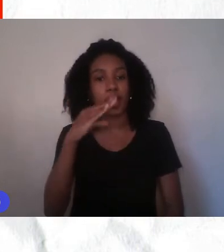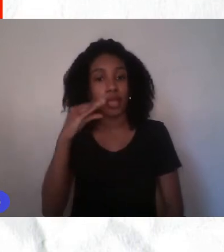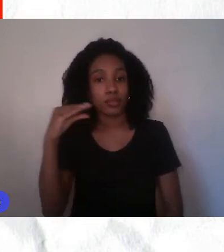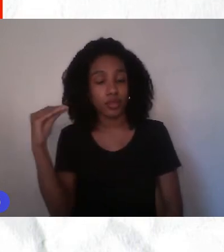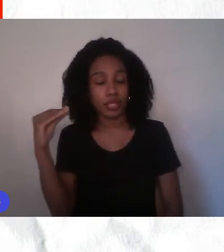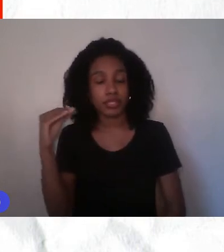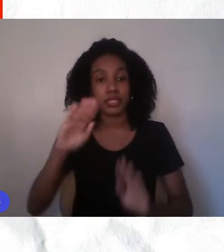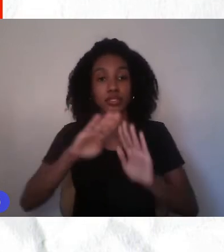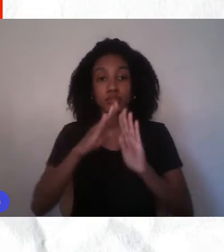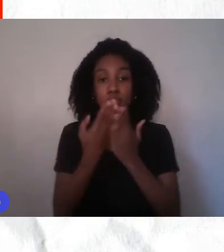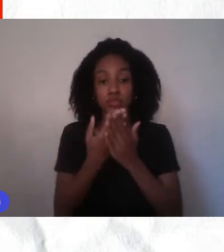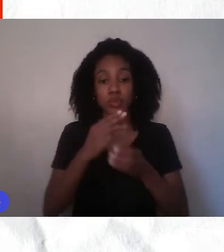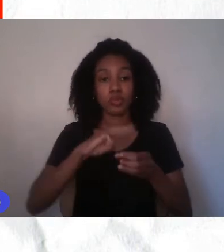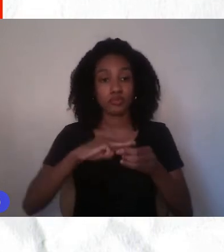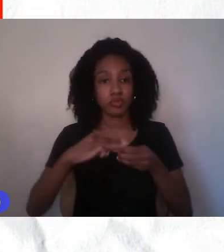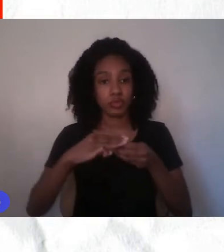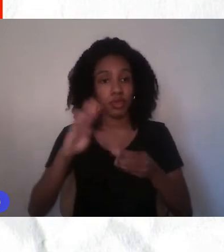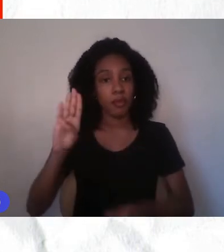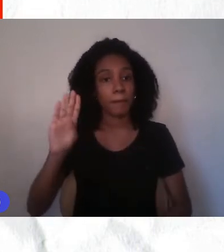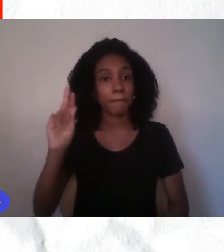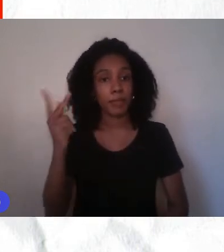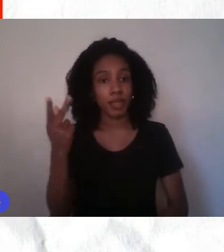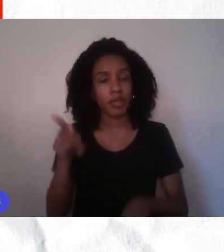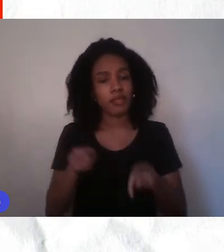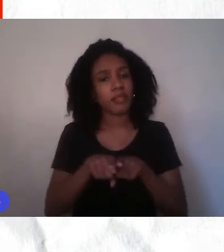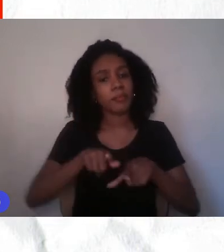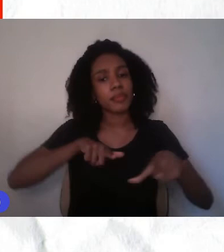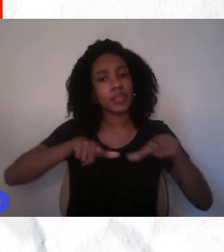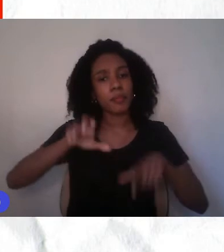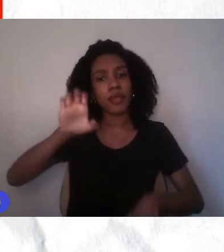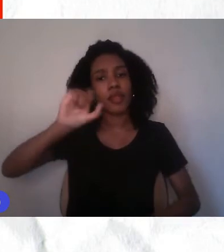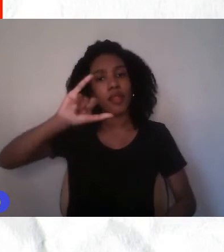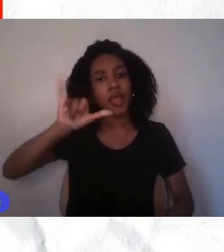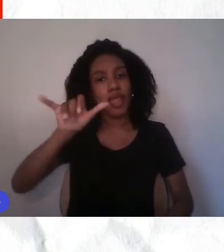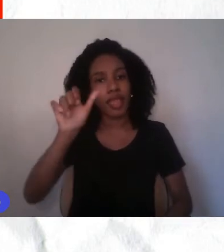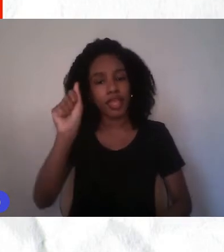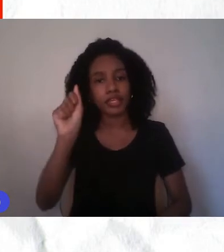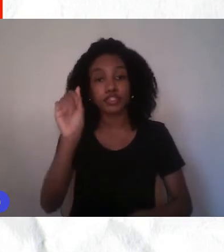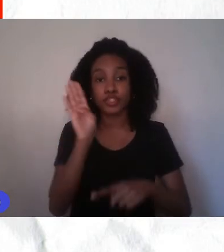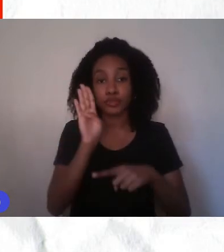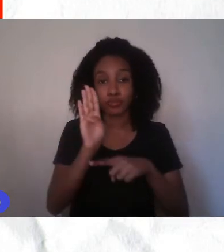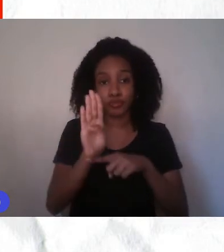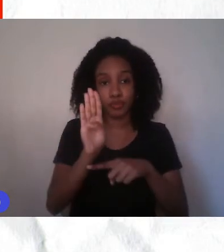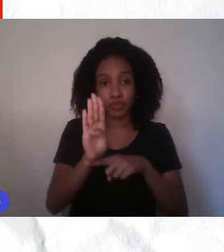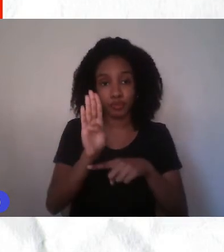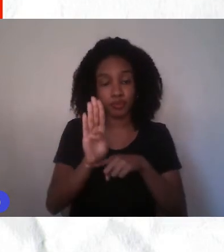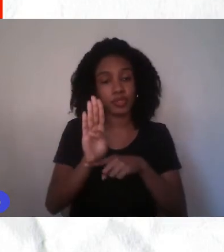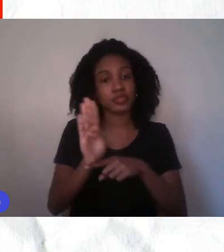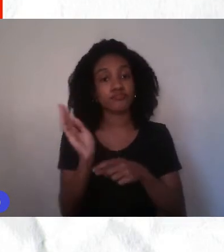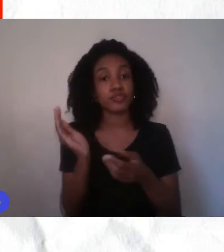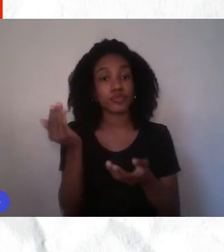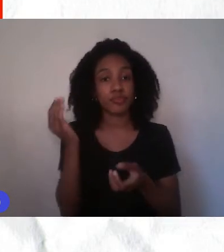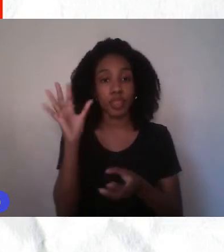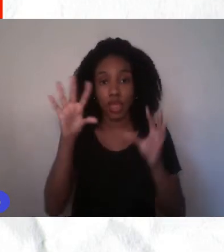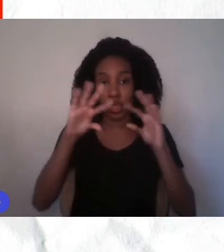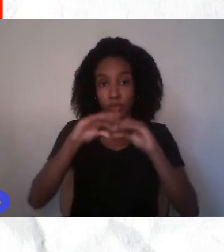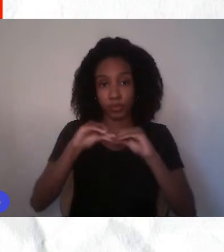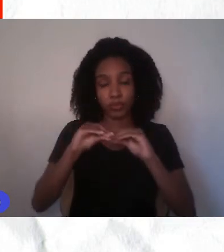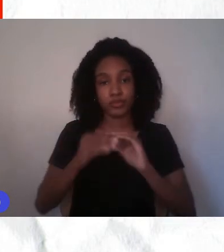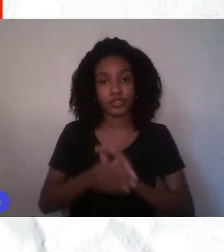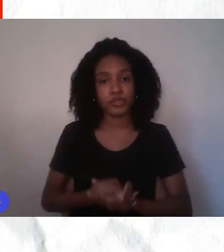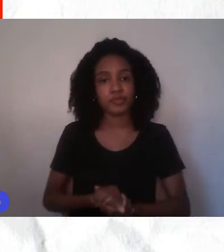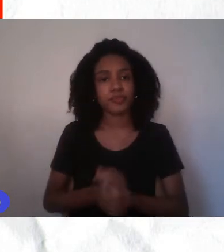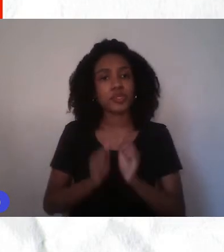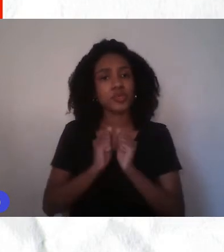EJA na Rede Municipal de Betim à noite. Junto com outros colegas da educação